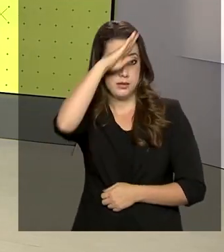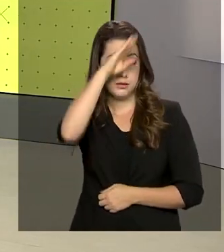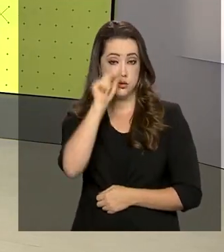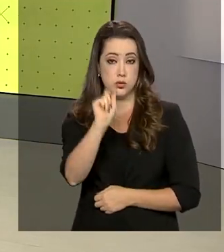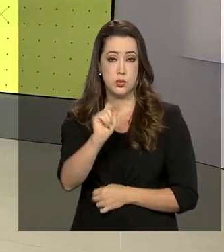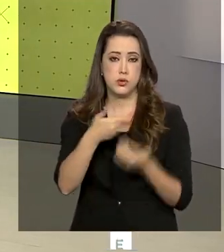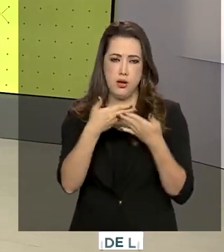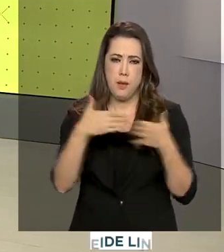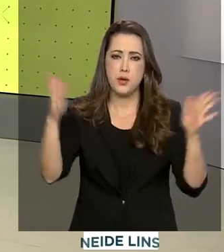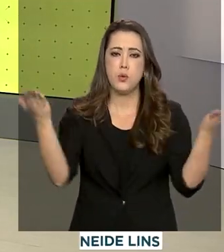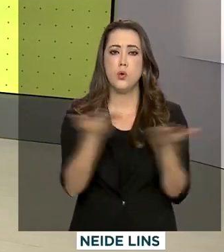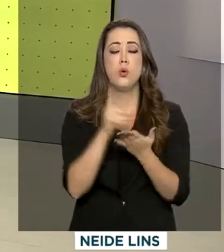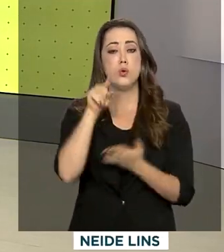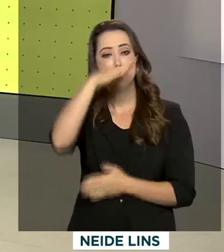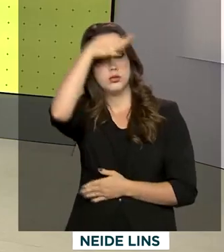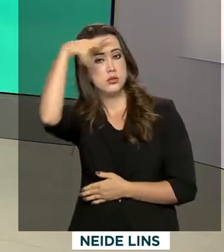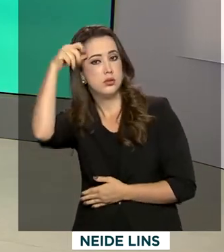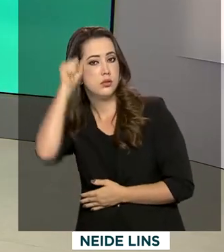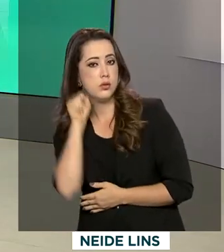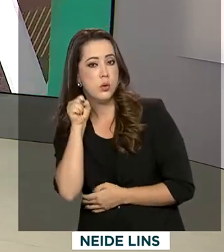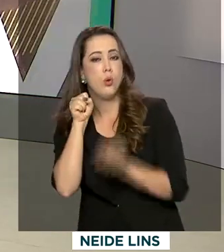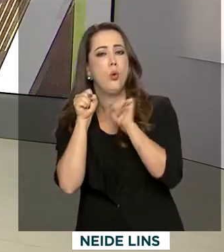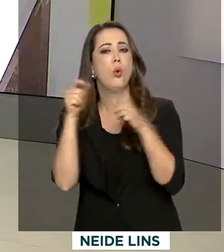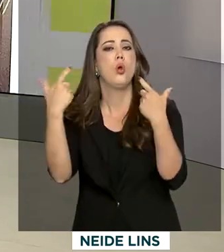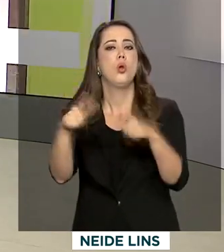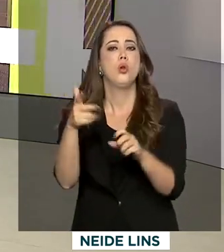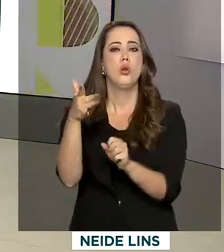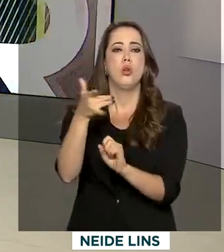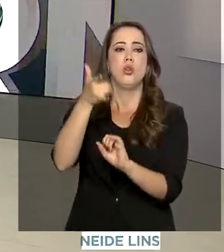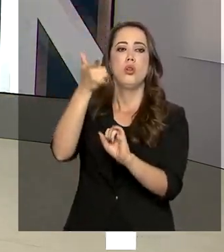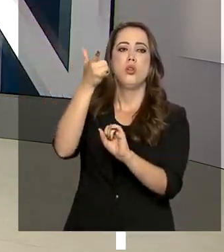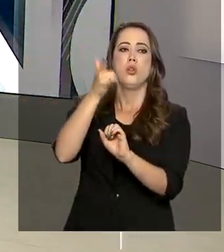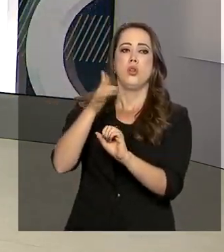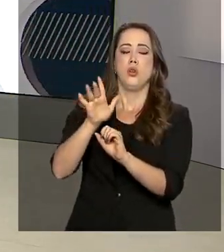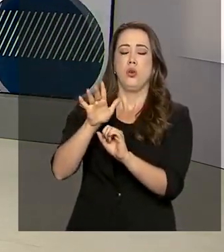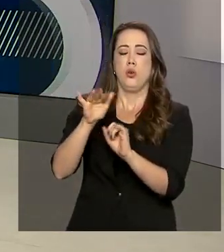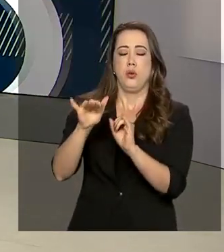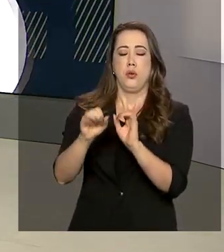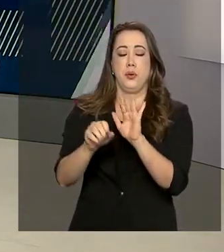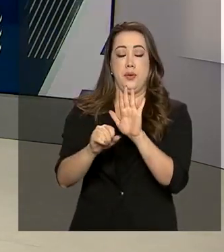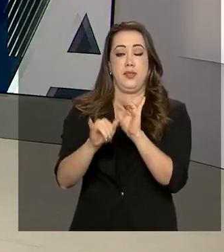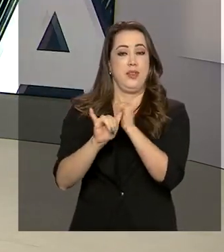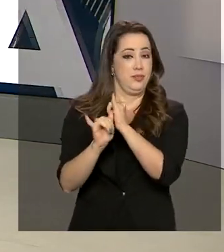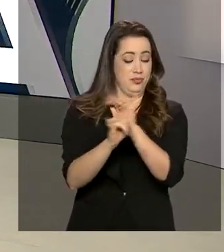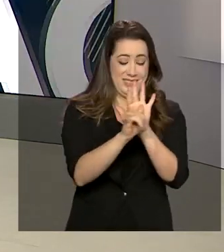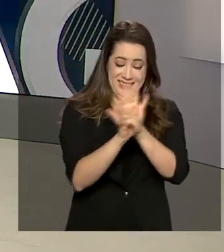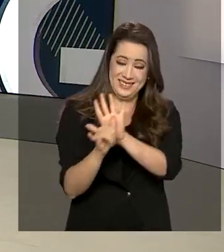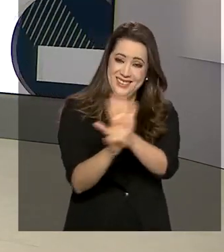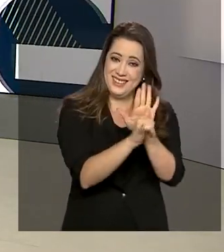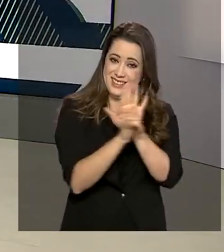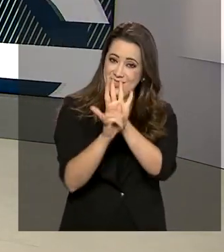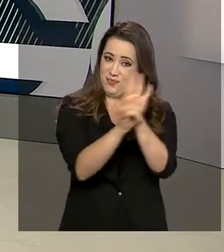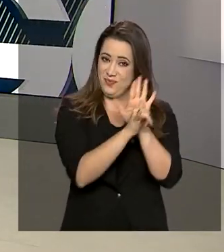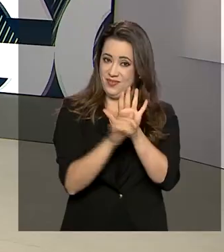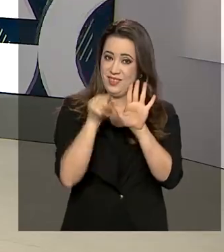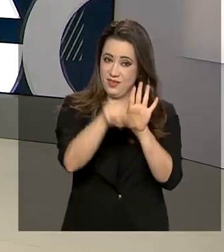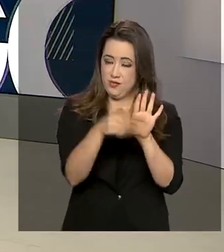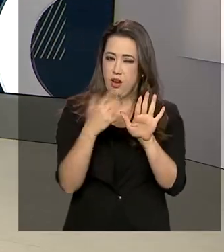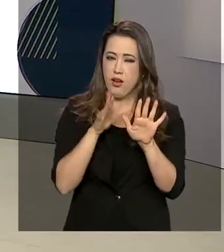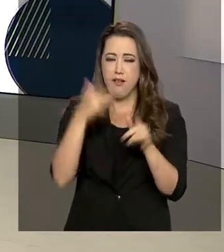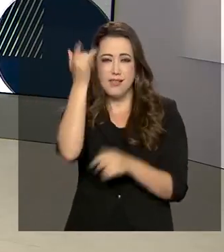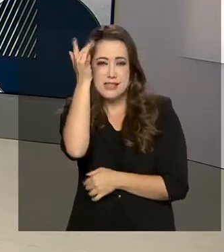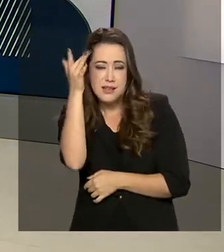inaugurou hoje em Corumbá, Mato Grosso do Sul, a Estação Radar da Força Aérea Brasileira. O equipamento vai facilitar o monitoramento